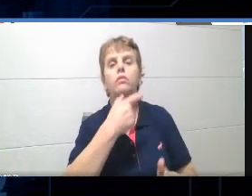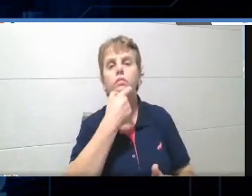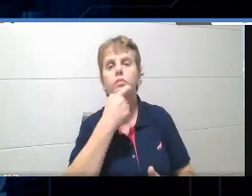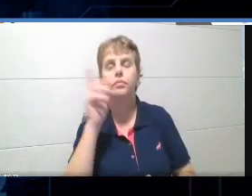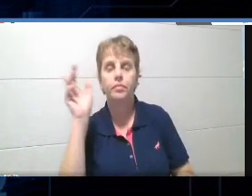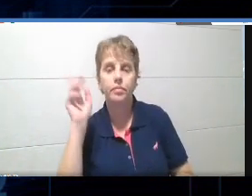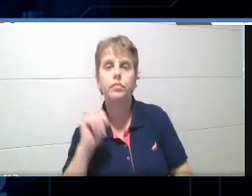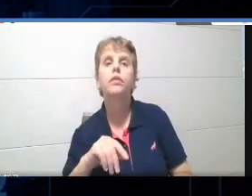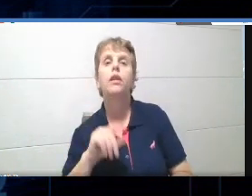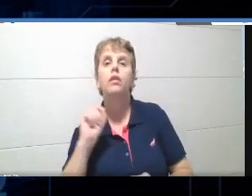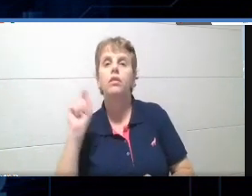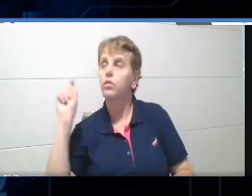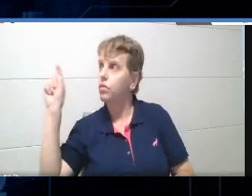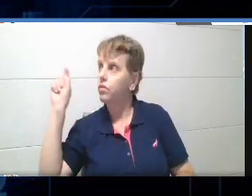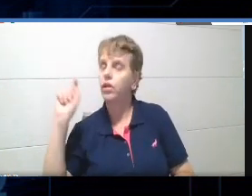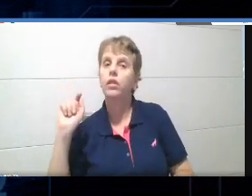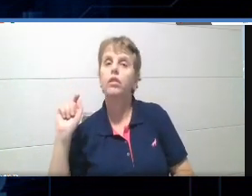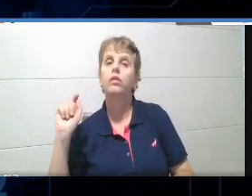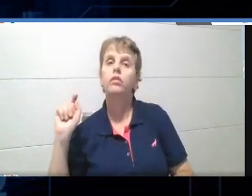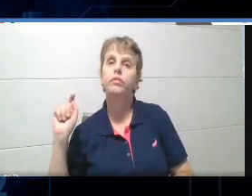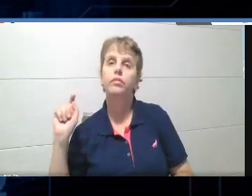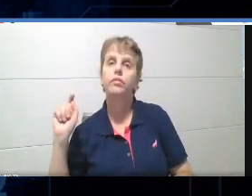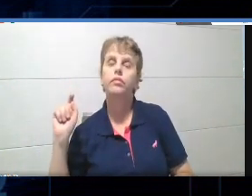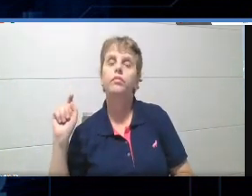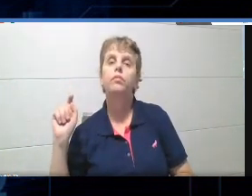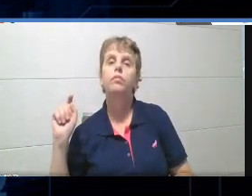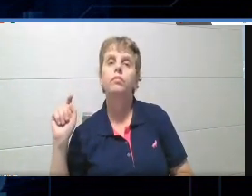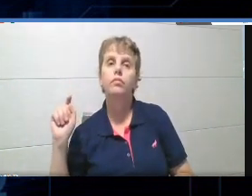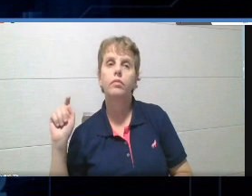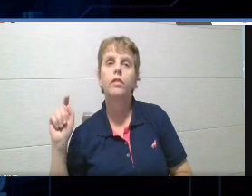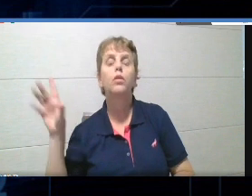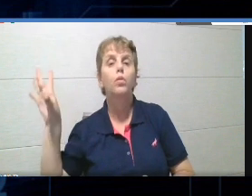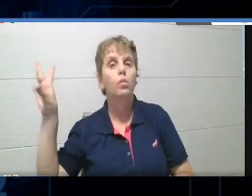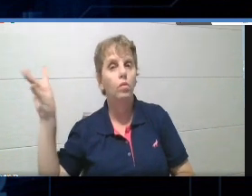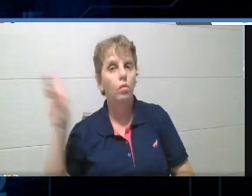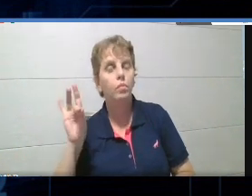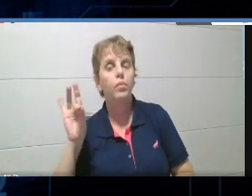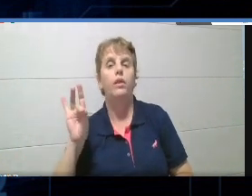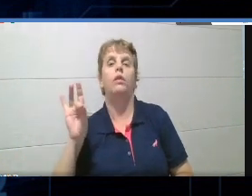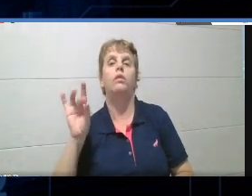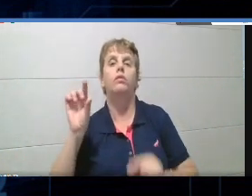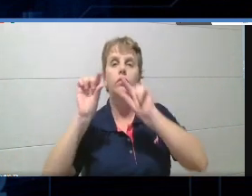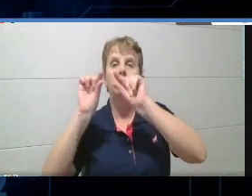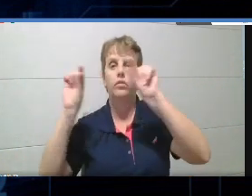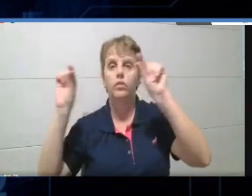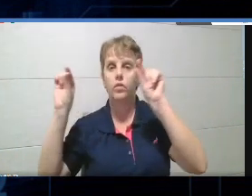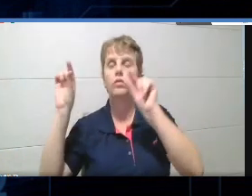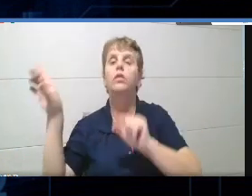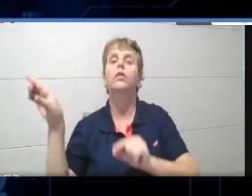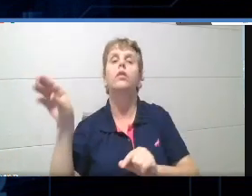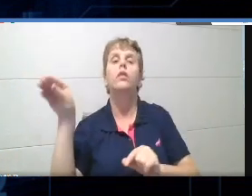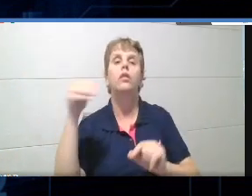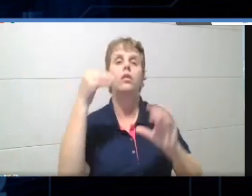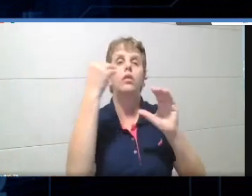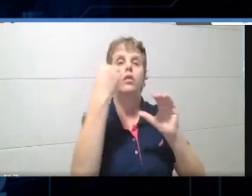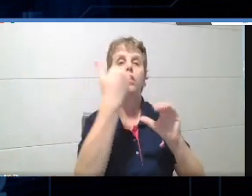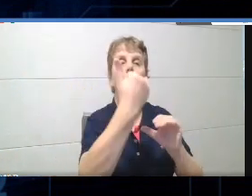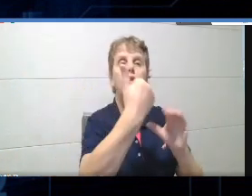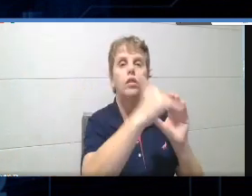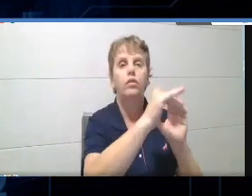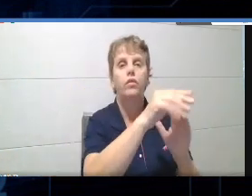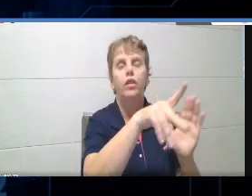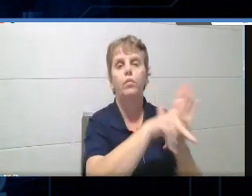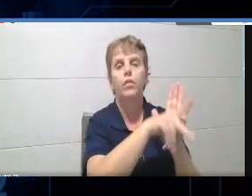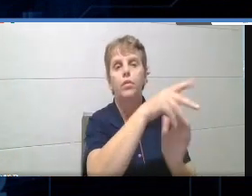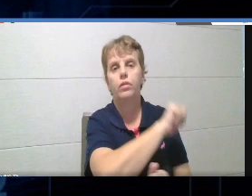aqui nessa opçãozinha, você clicando aqui, você pode copiar esse link aqui, tá? E os alunos vão... E está postando